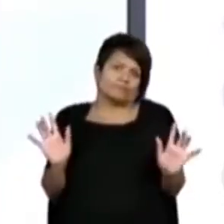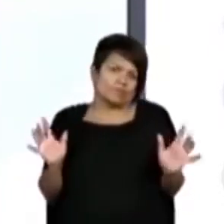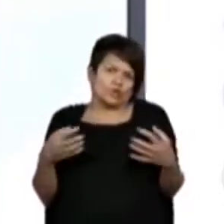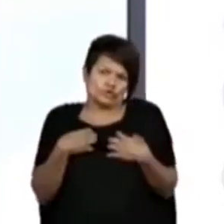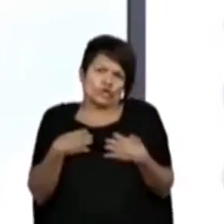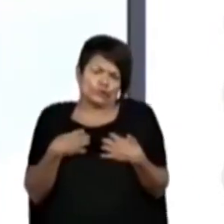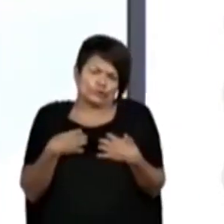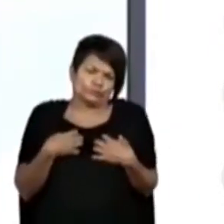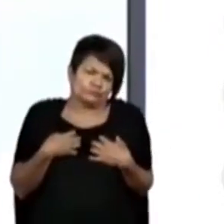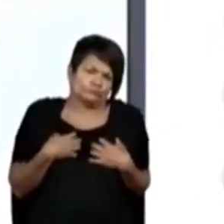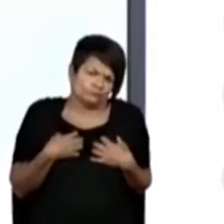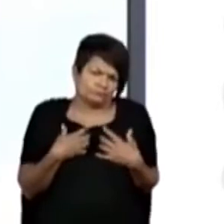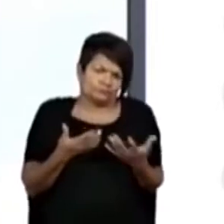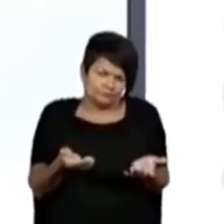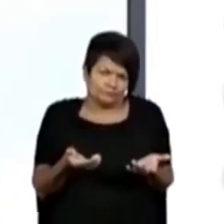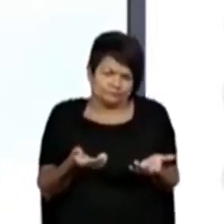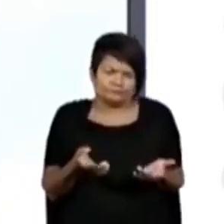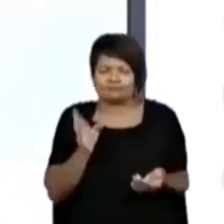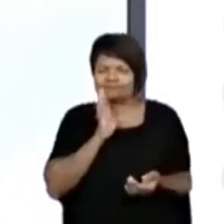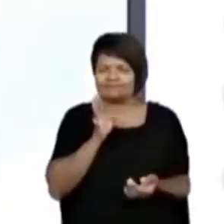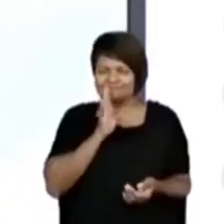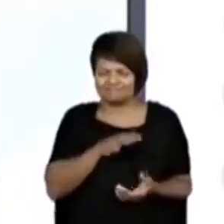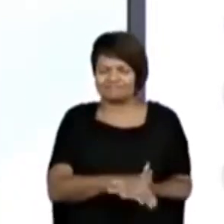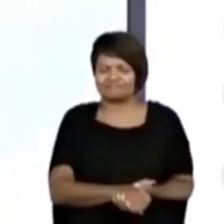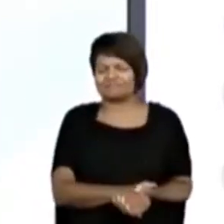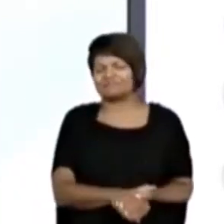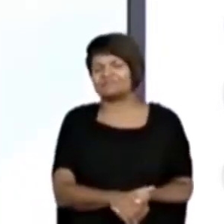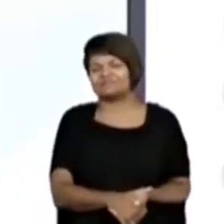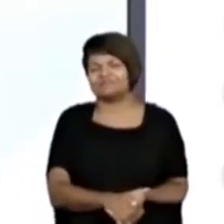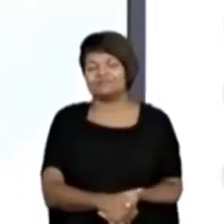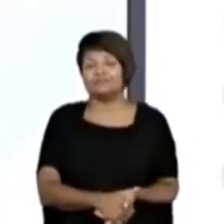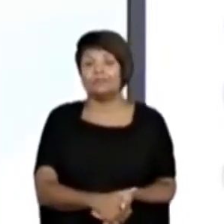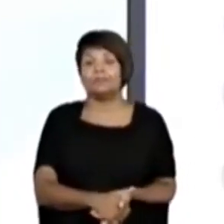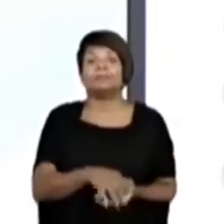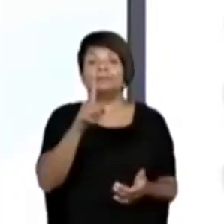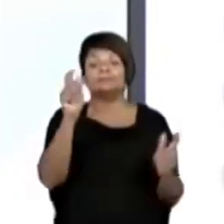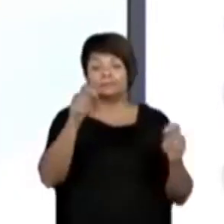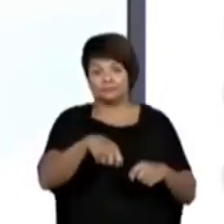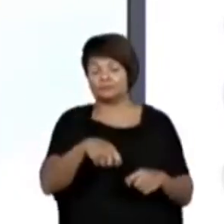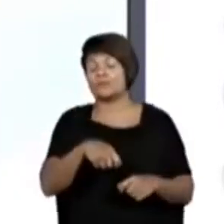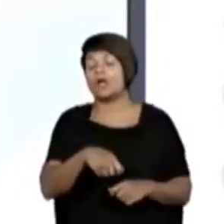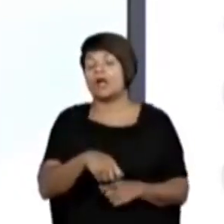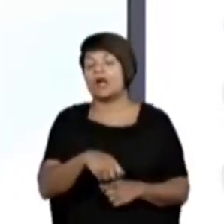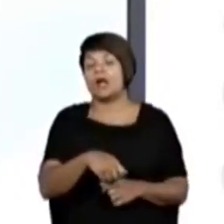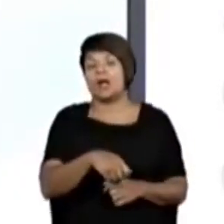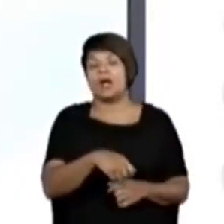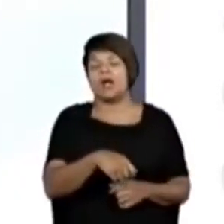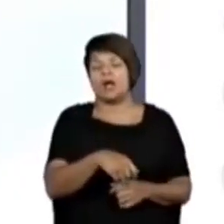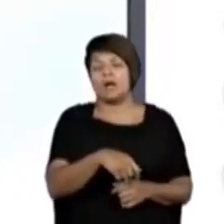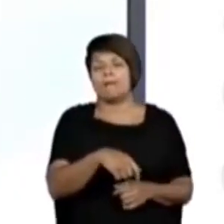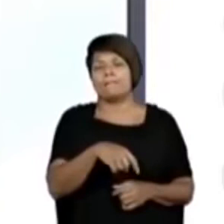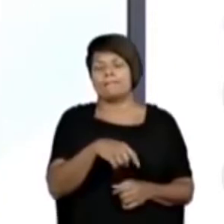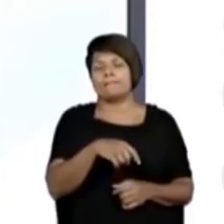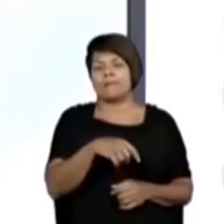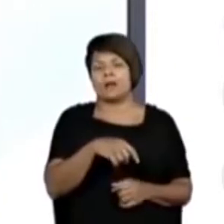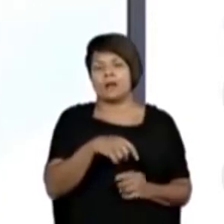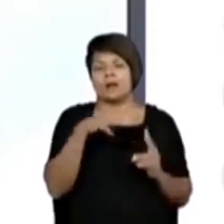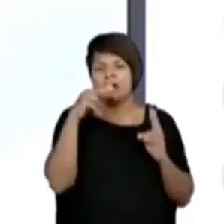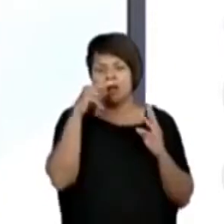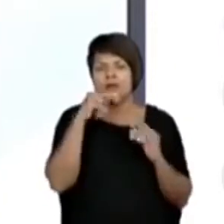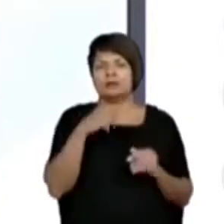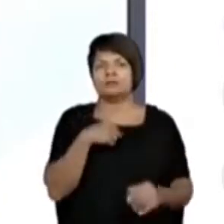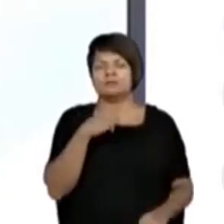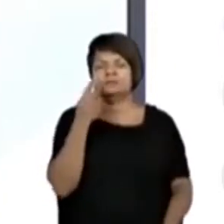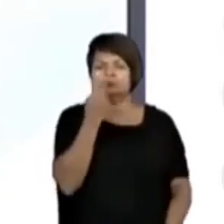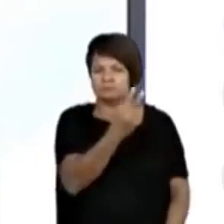ler também, né? Sim. Muito legal desse jeito. E aí, eles estão falando que dá para ler de dois em dois, nesse caso, dá para agrupar certinho. Como fica